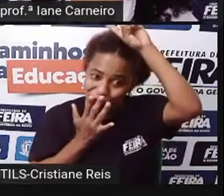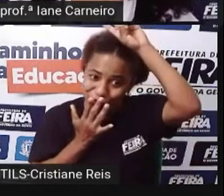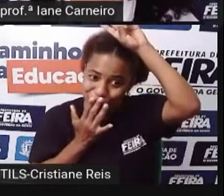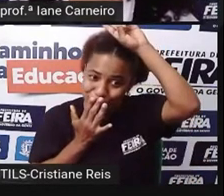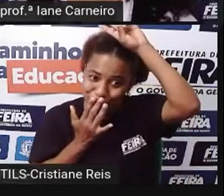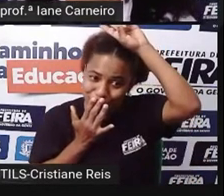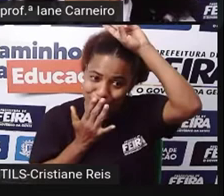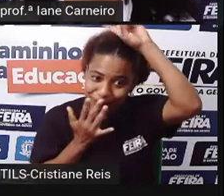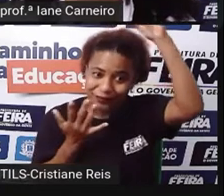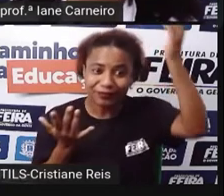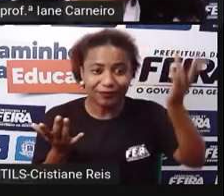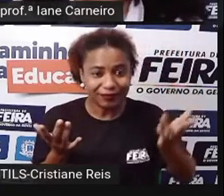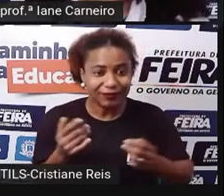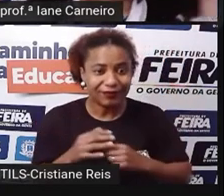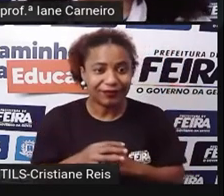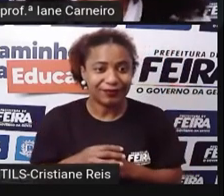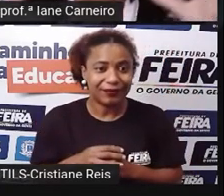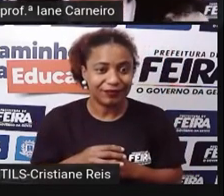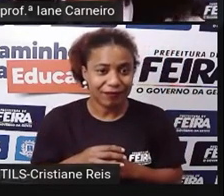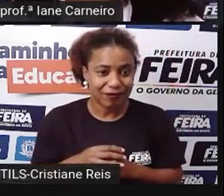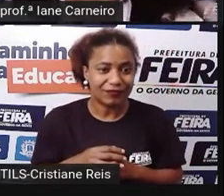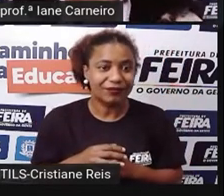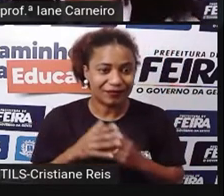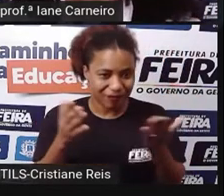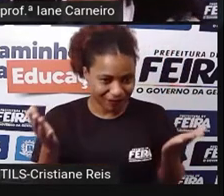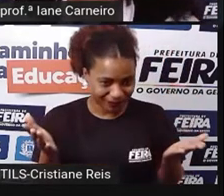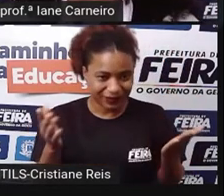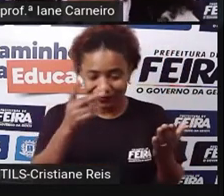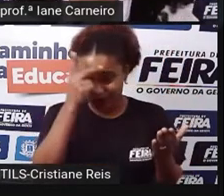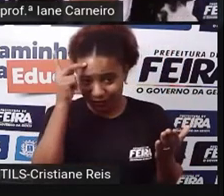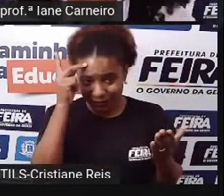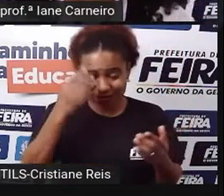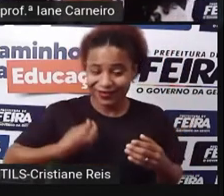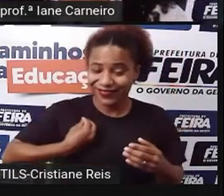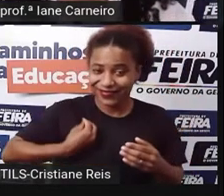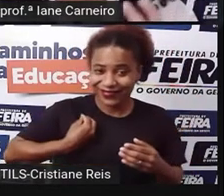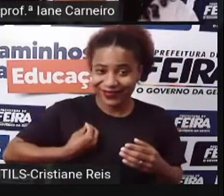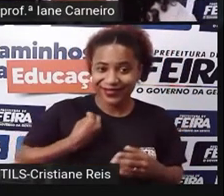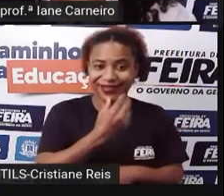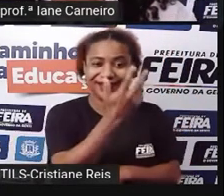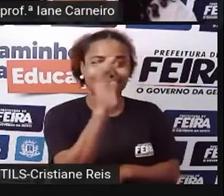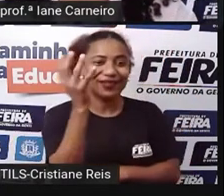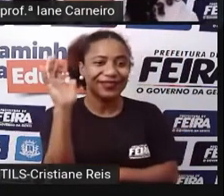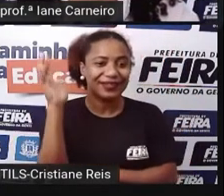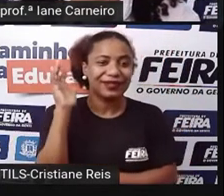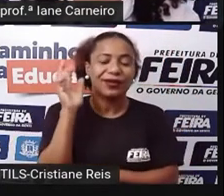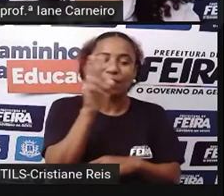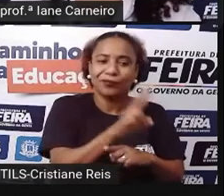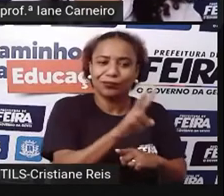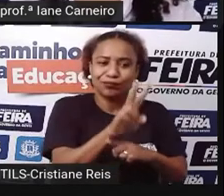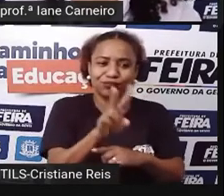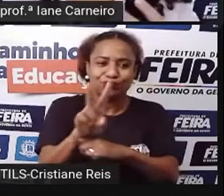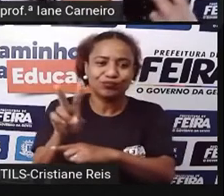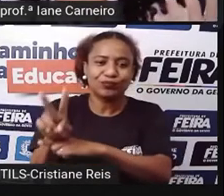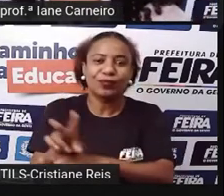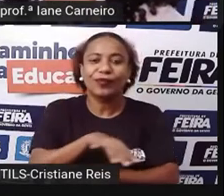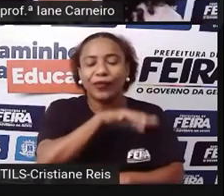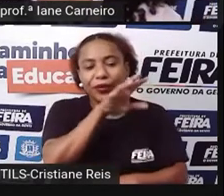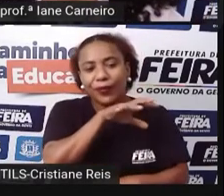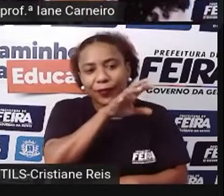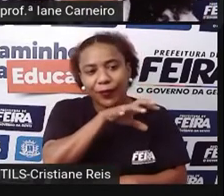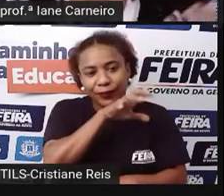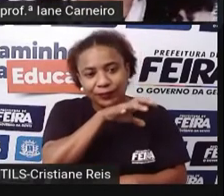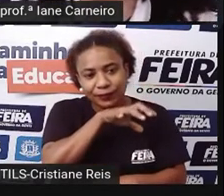alguém que vivia nessa região e que protegia muitos animais. Possa ser que tenha